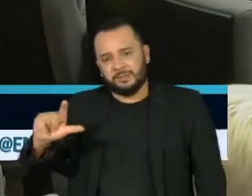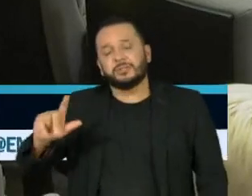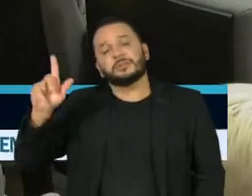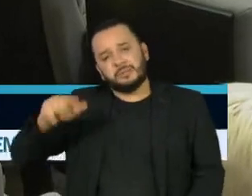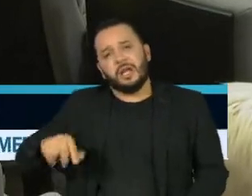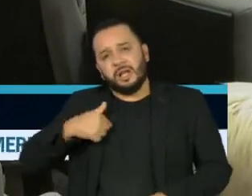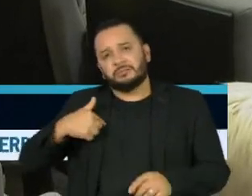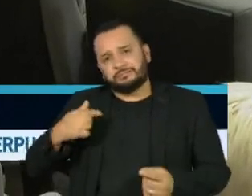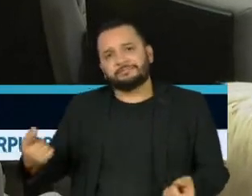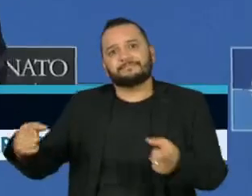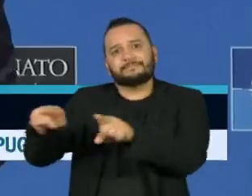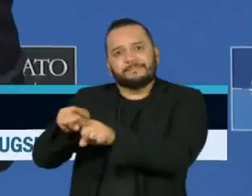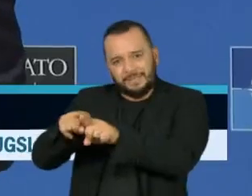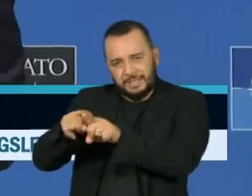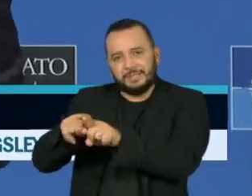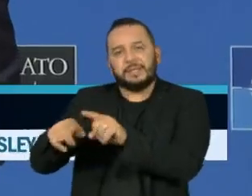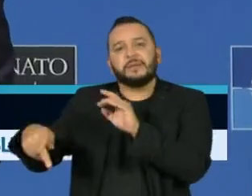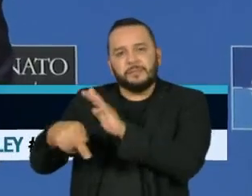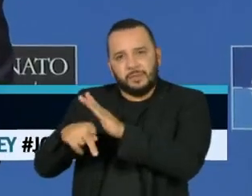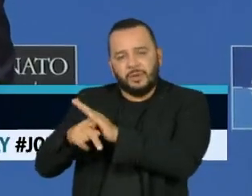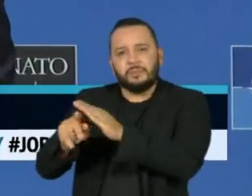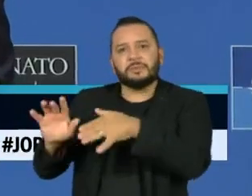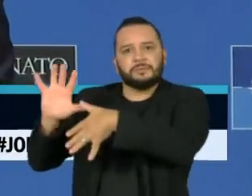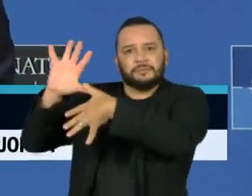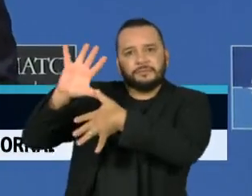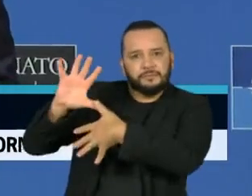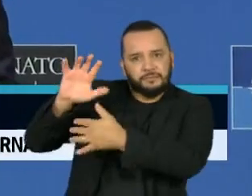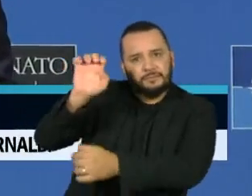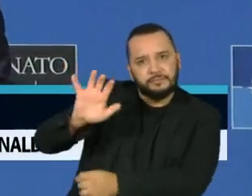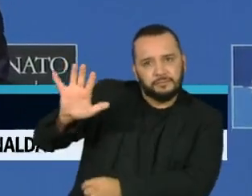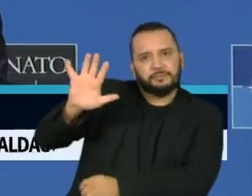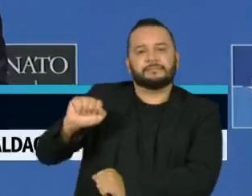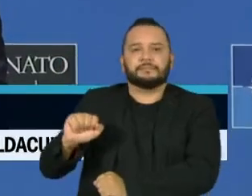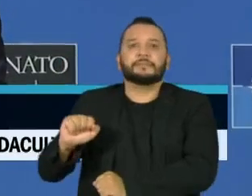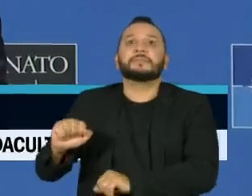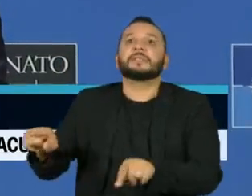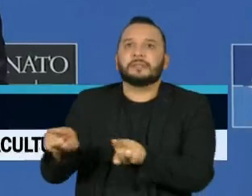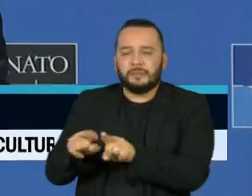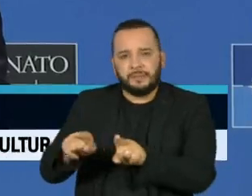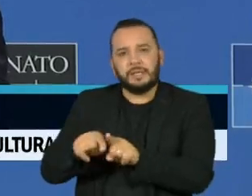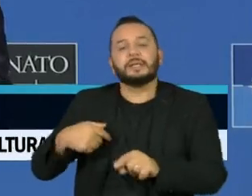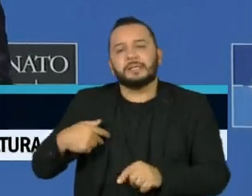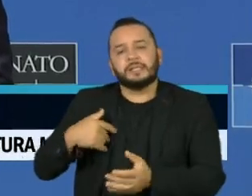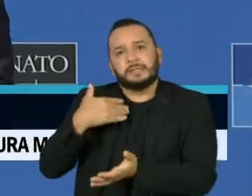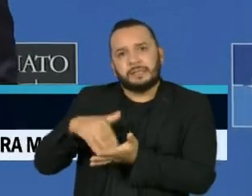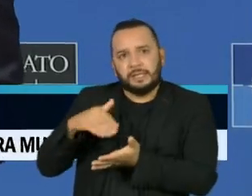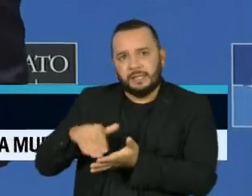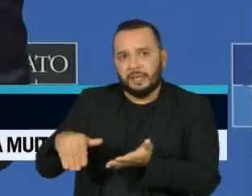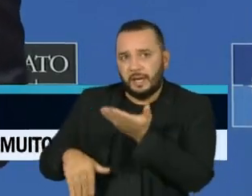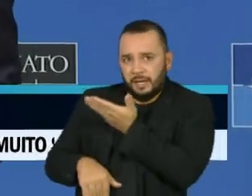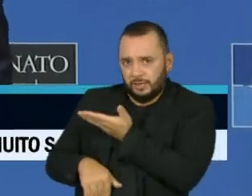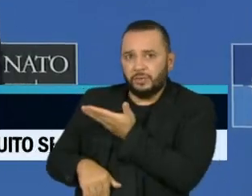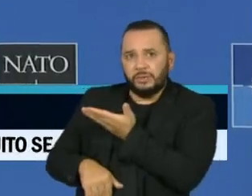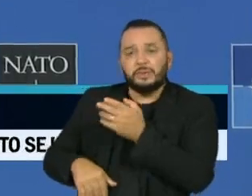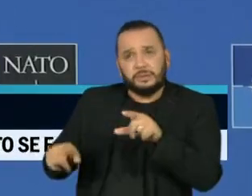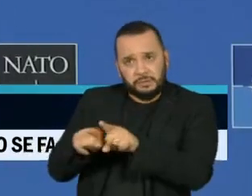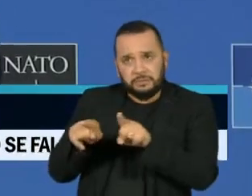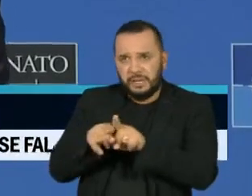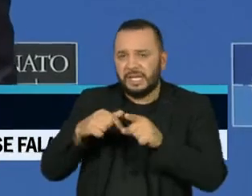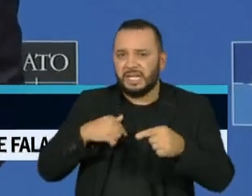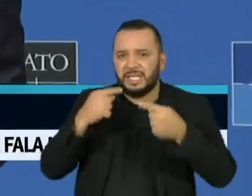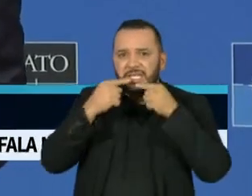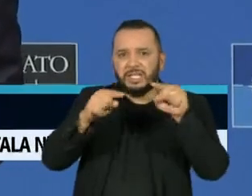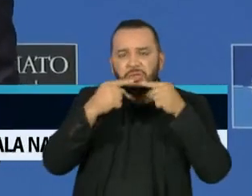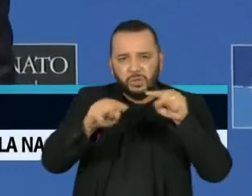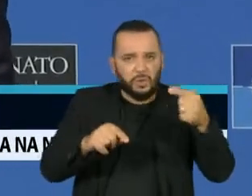Militar Ocidental. O secretário-geral Jens Stoltenberg também criticou Putin, dizendo que essa foi uma grave violação